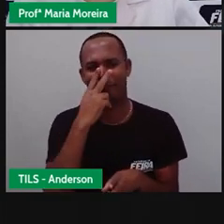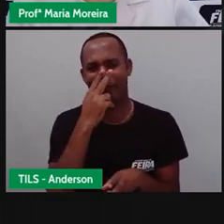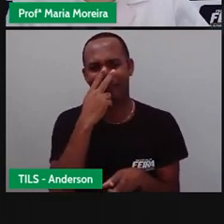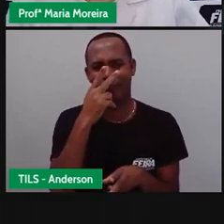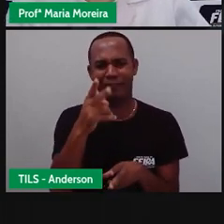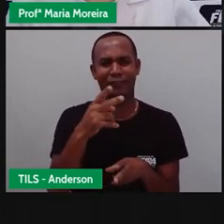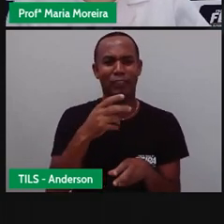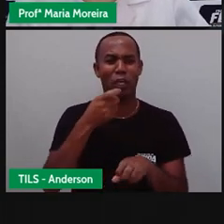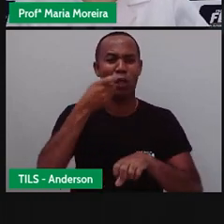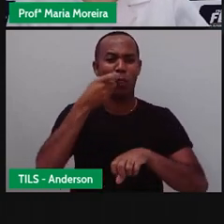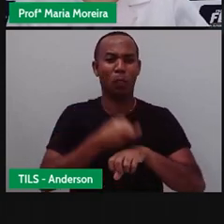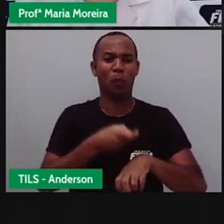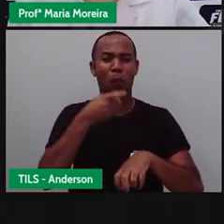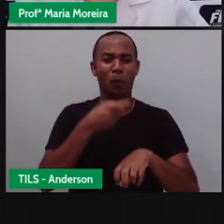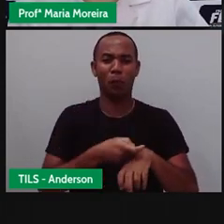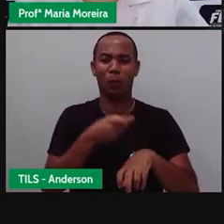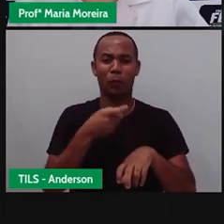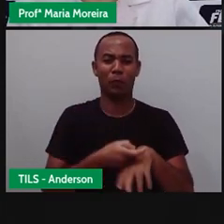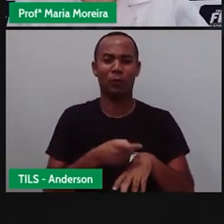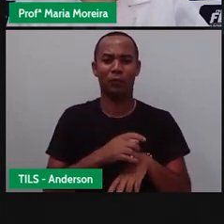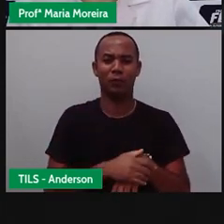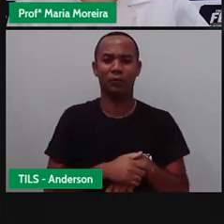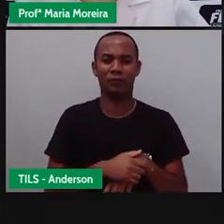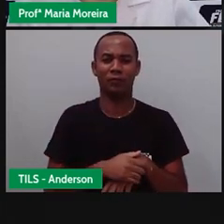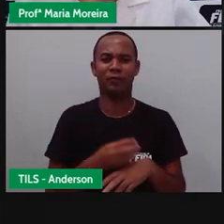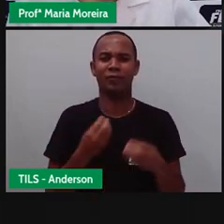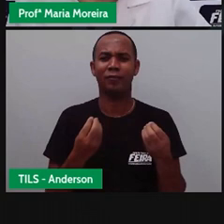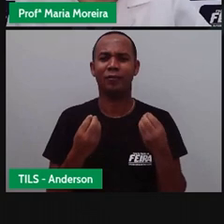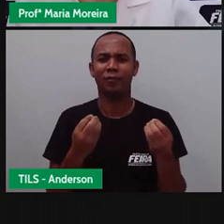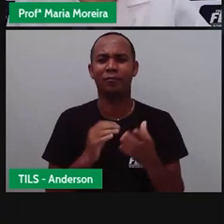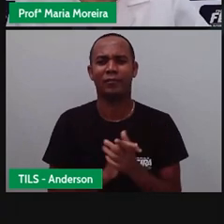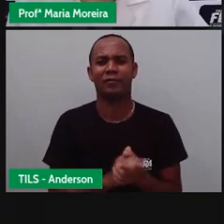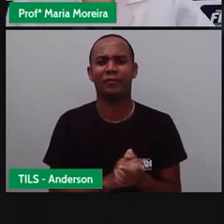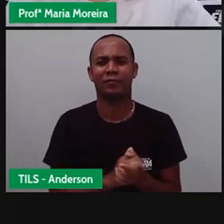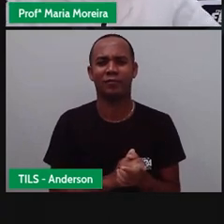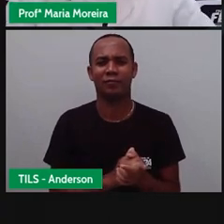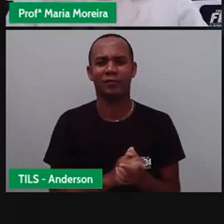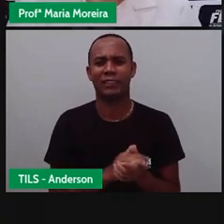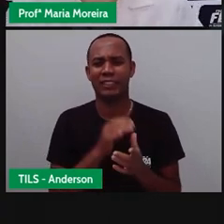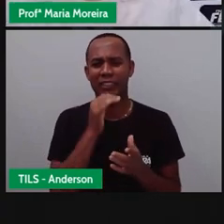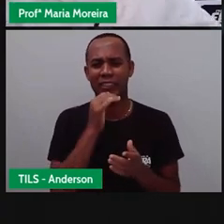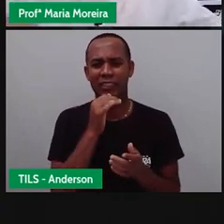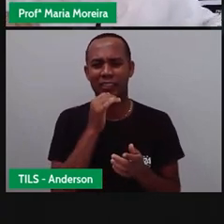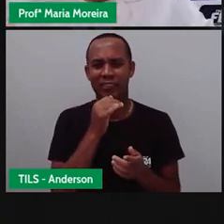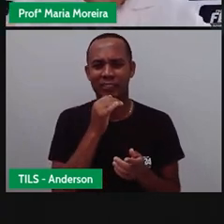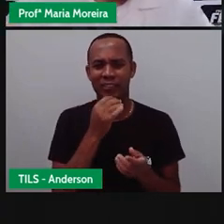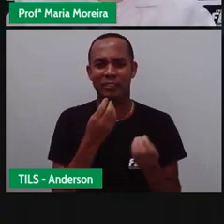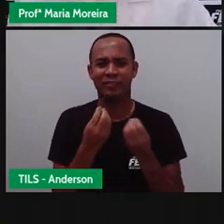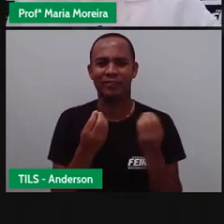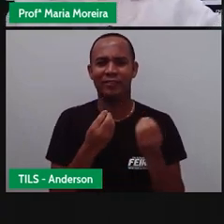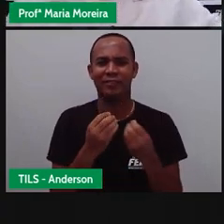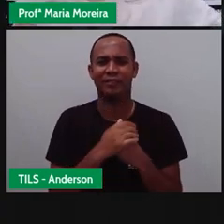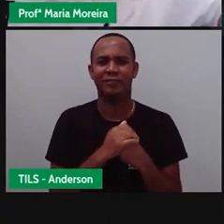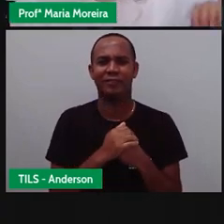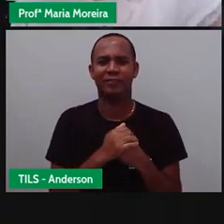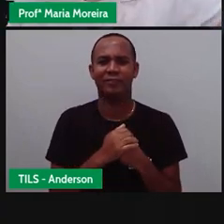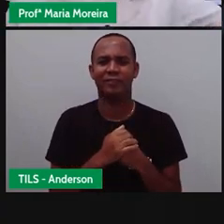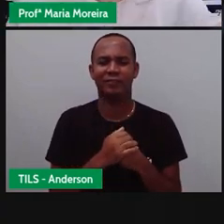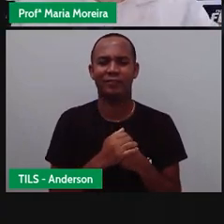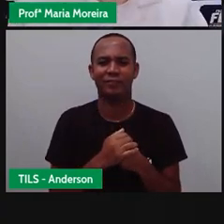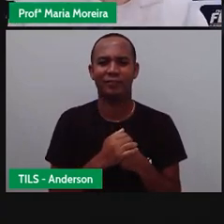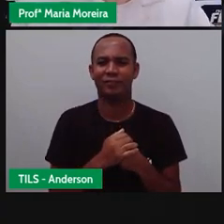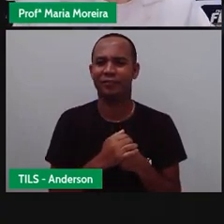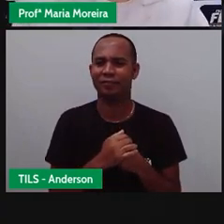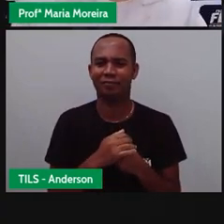só, gente. E não tinha o que? Pedais. Aí, agora, eu me imaginando. Era no embalo, ó, só puxando perninha, ó.